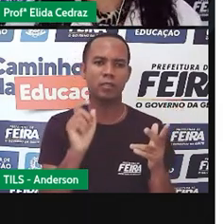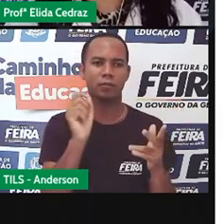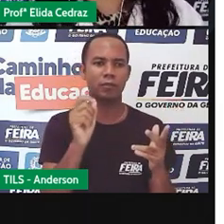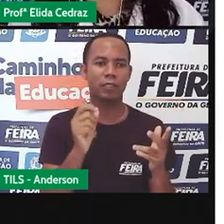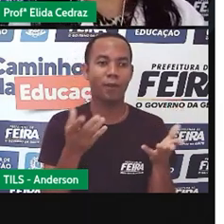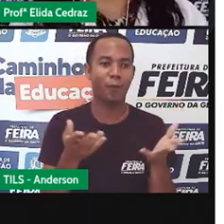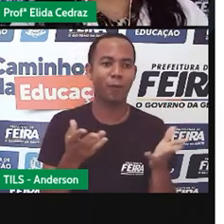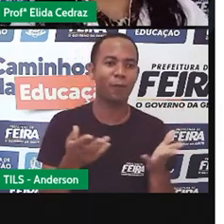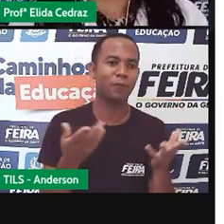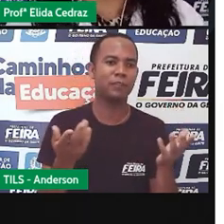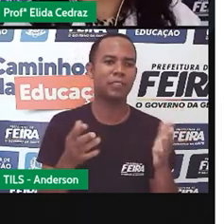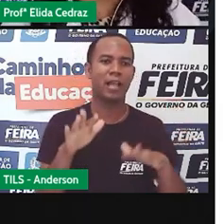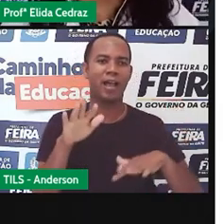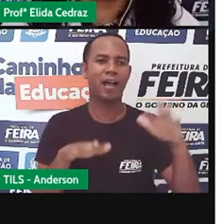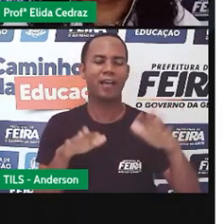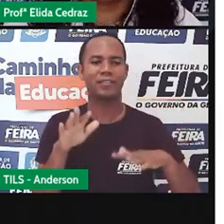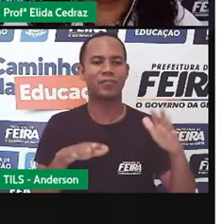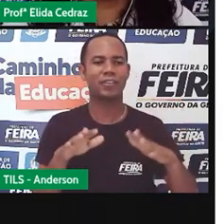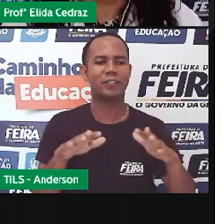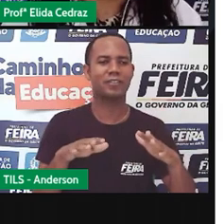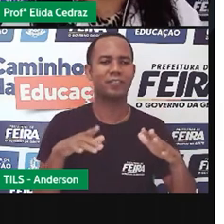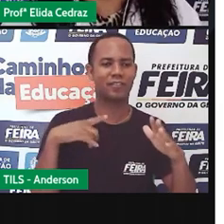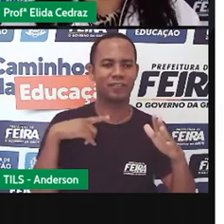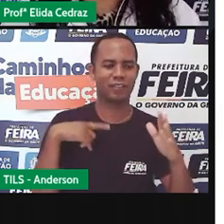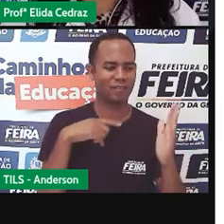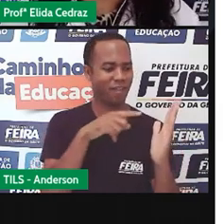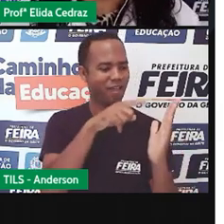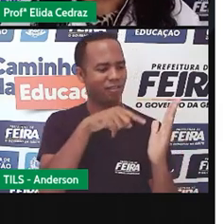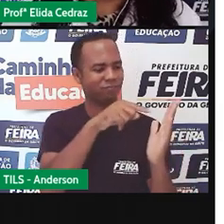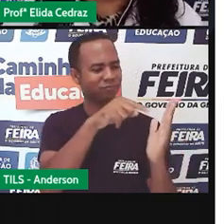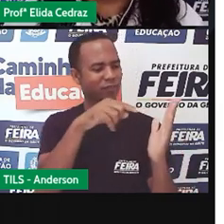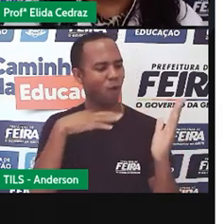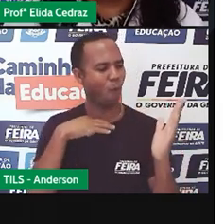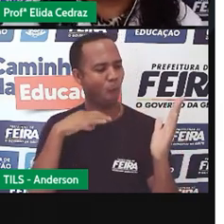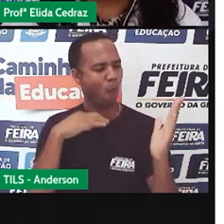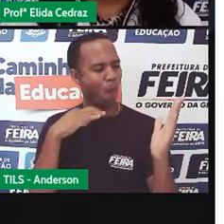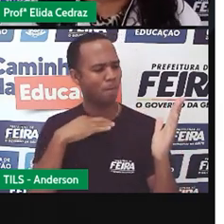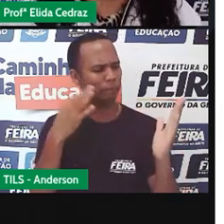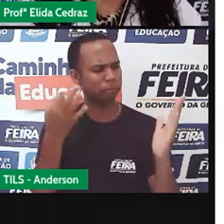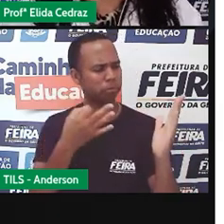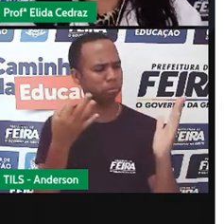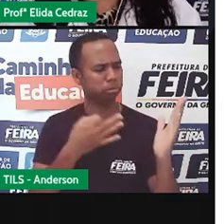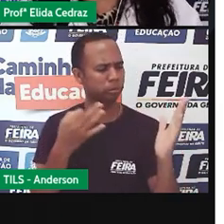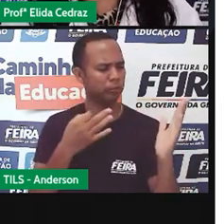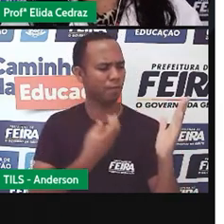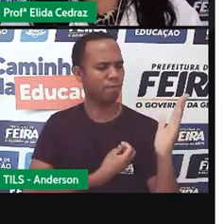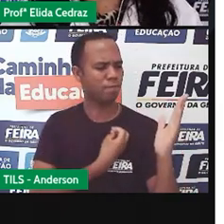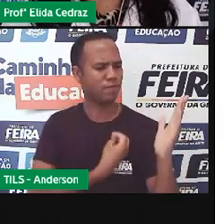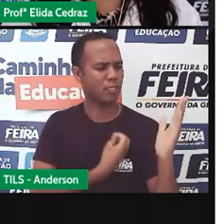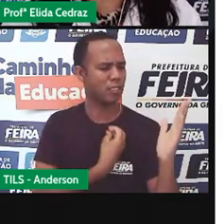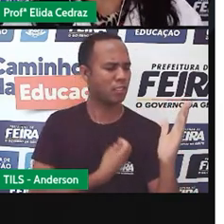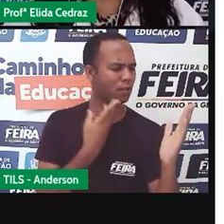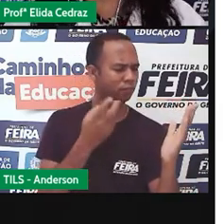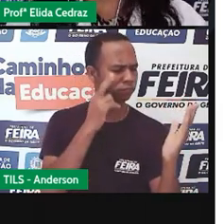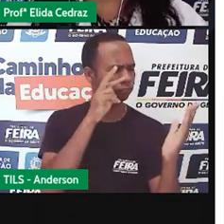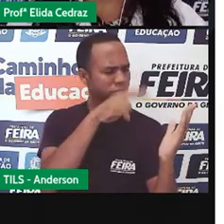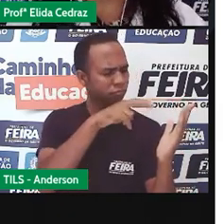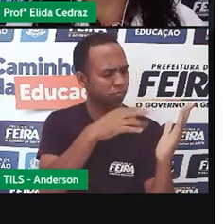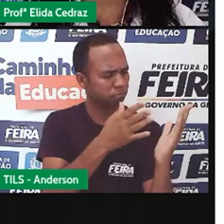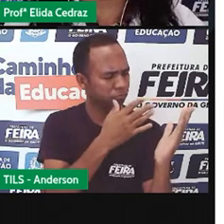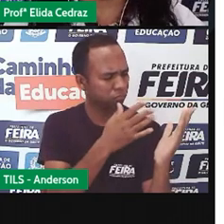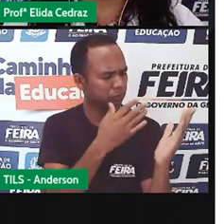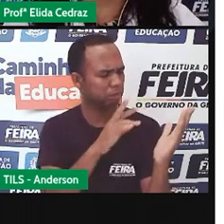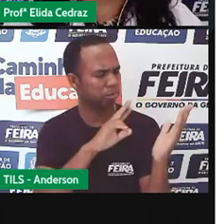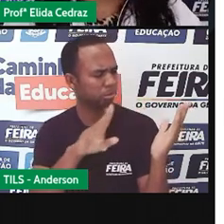colunas onde fala sobre moda, sobre o estilo de vida. Um jeito de fazer coisas